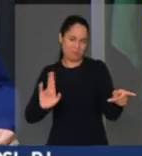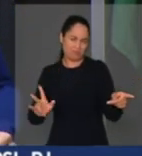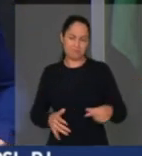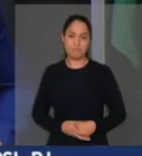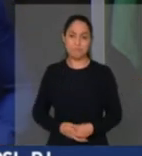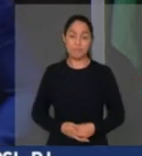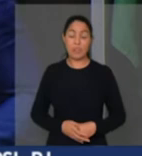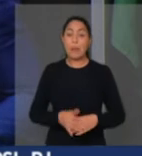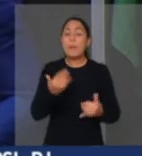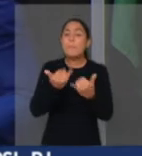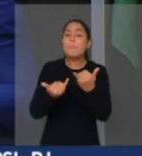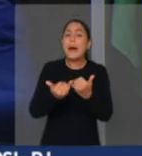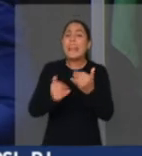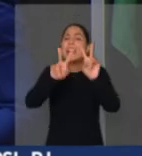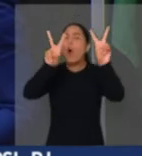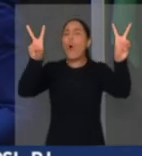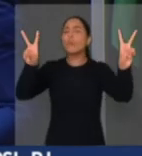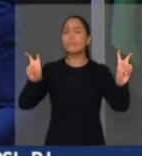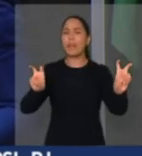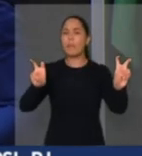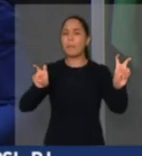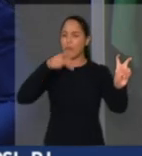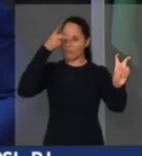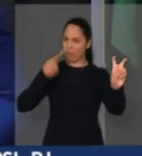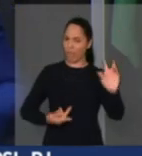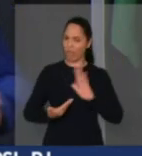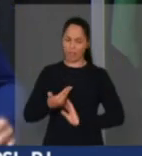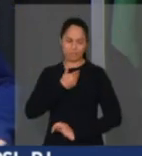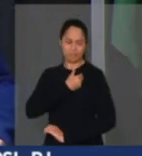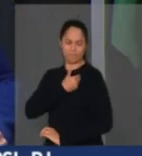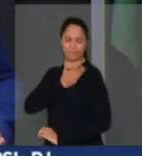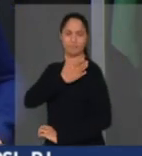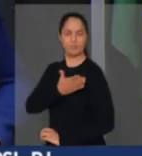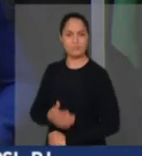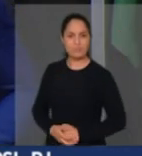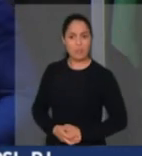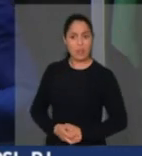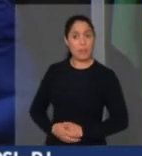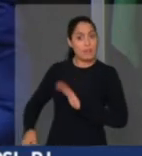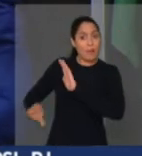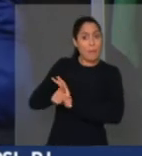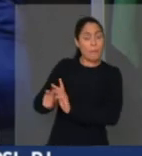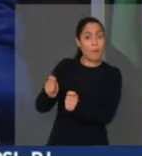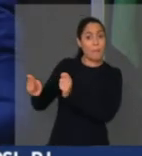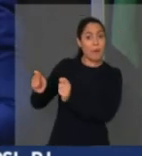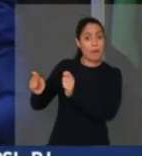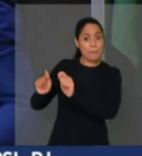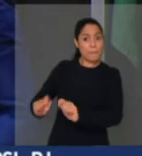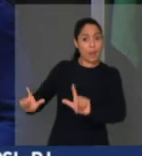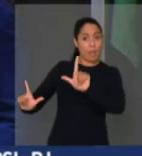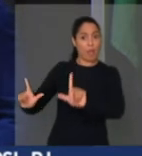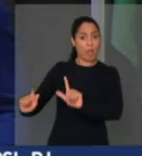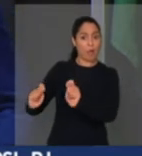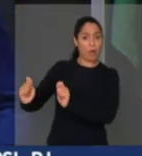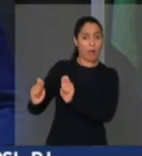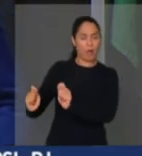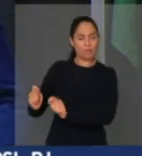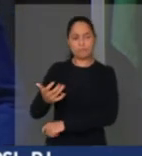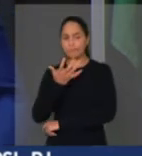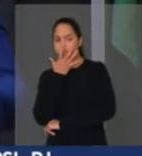indiferença por essa Câmara e pela imprensa, que finge que está tudo bem.